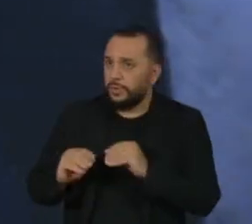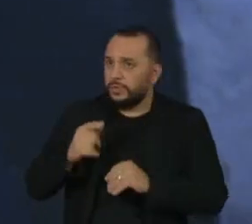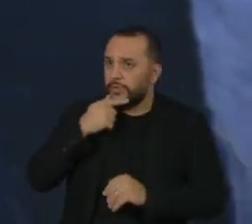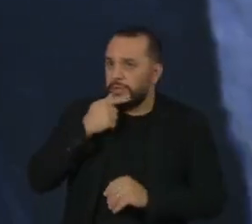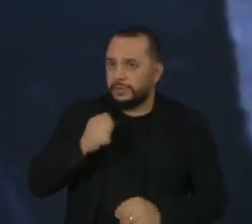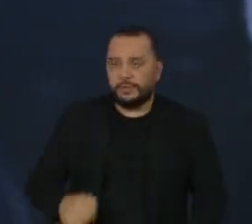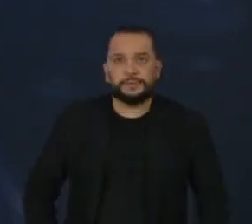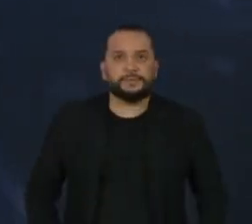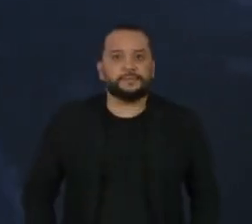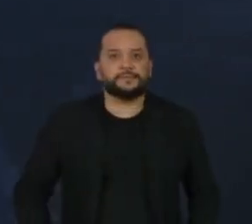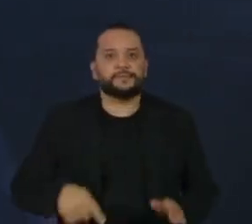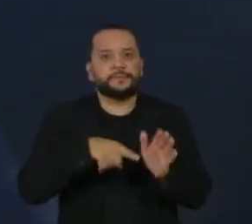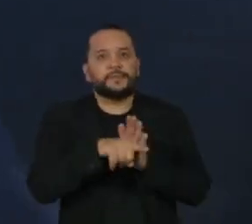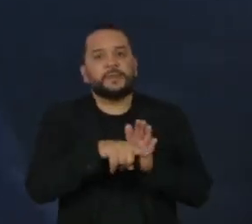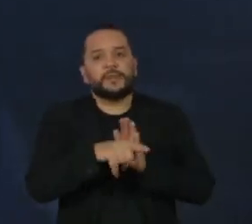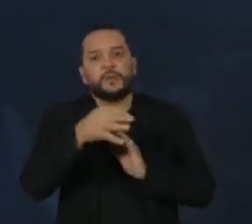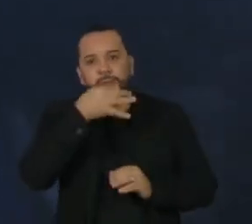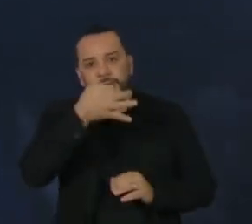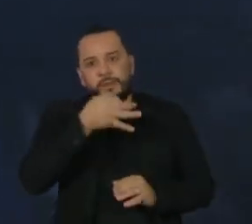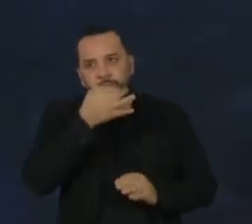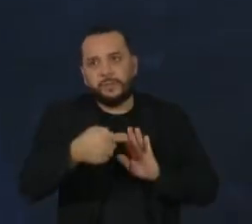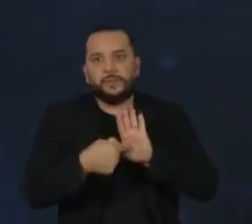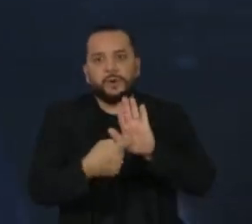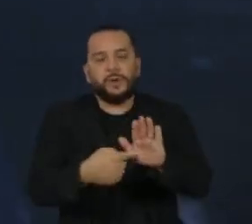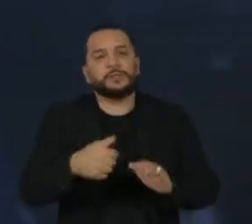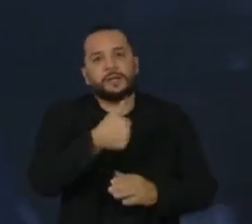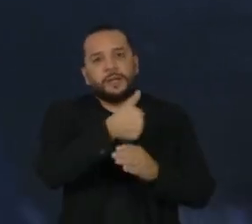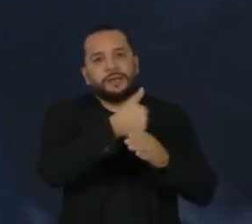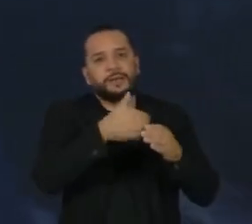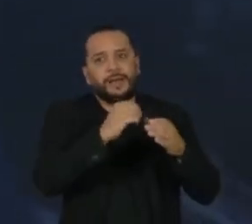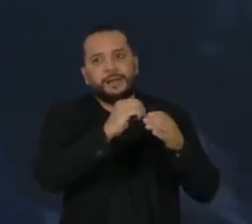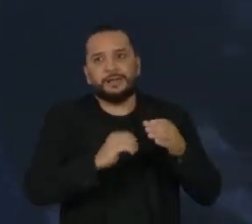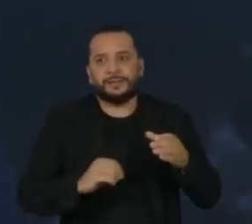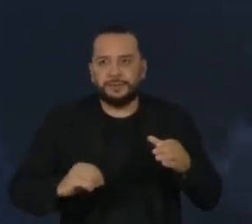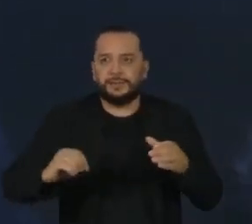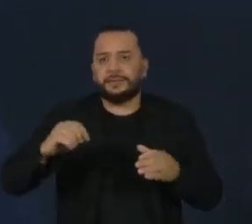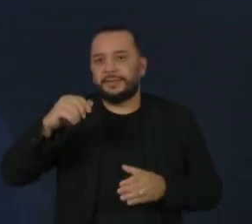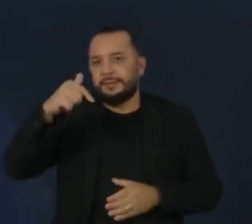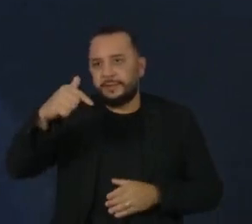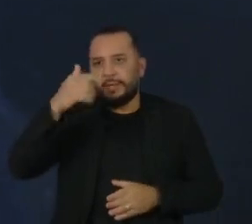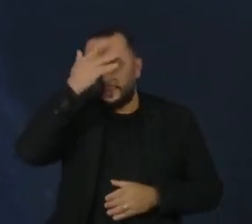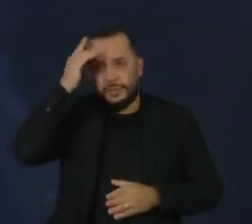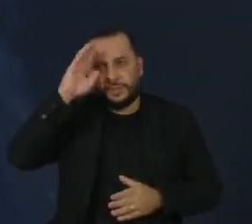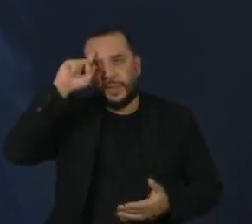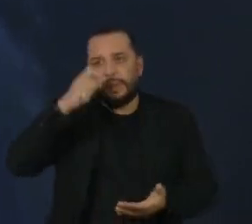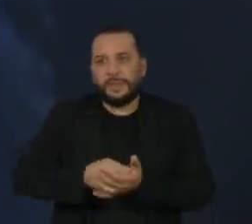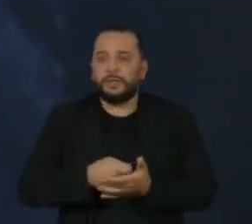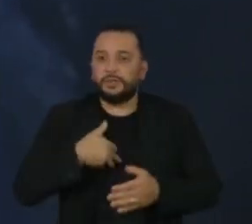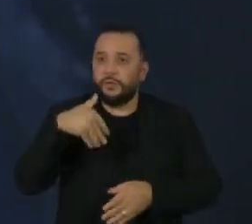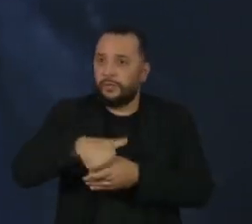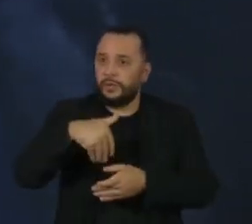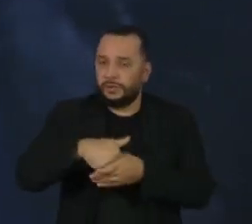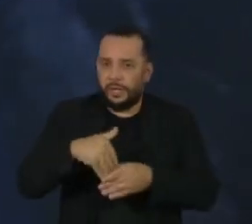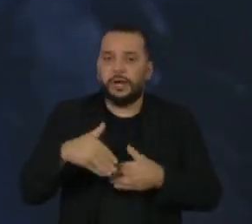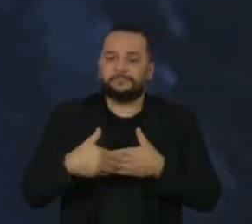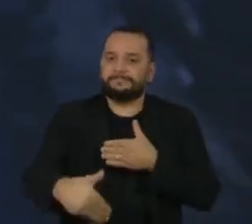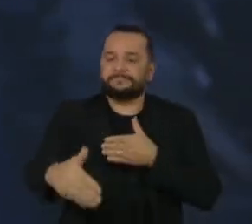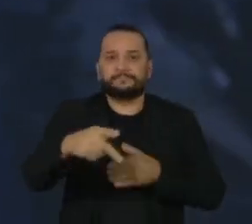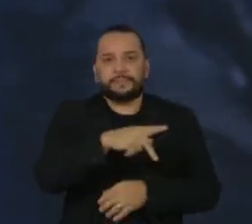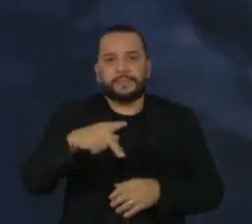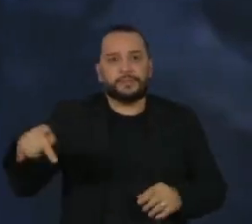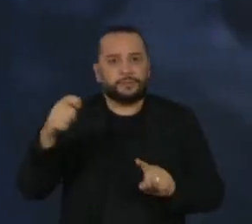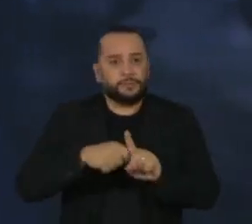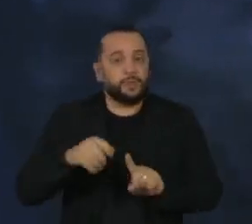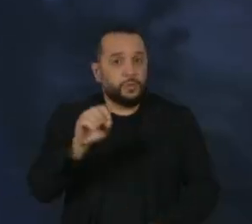Nova pesquisa de opinião mostra que sete em cada dez brasileiros já decidiram em quem vão votar na eleição presidencial de